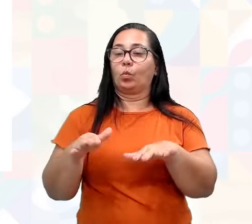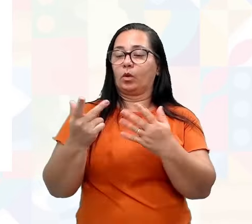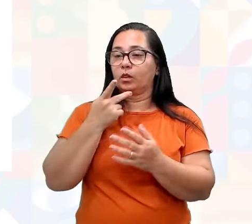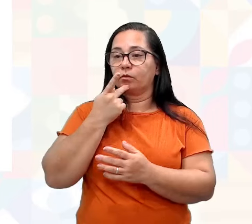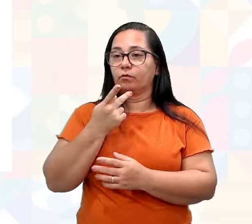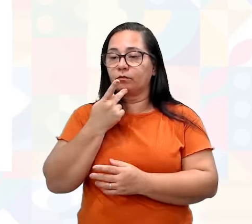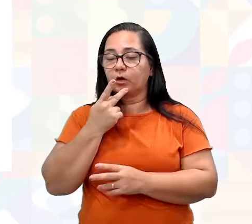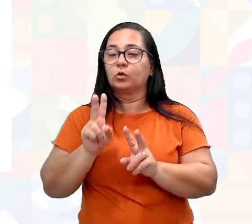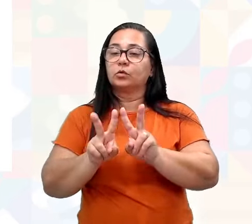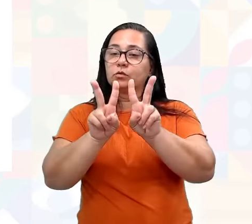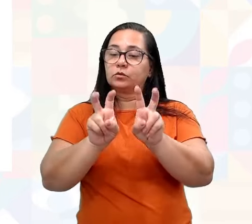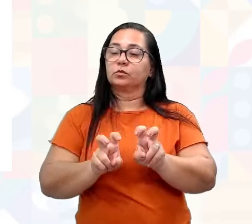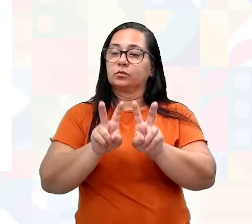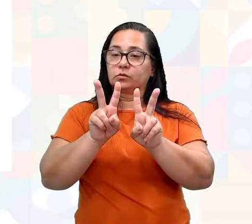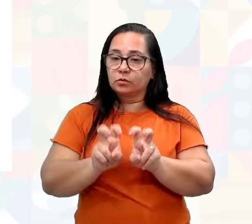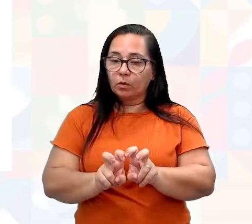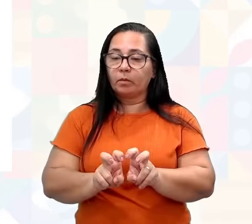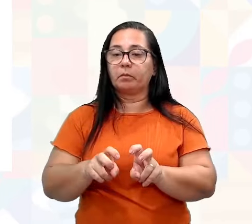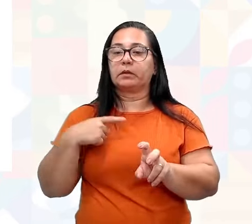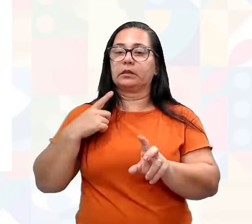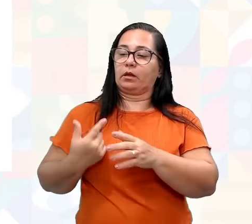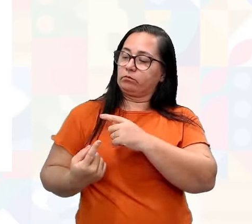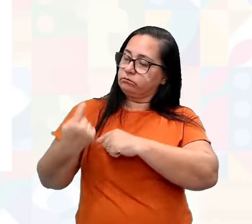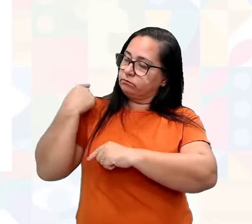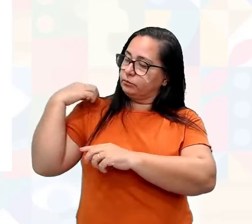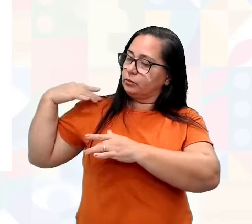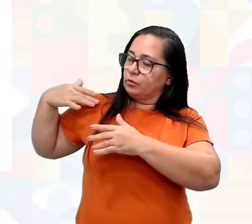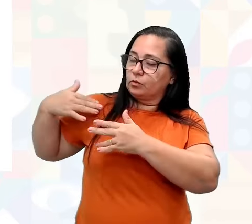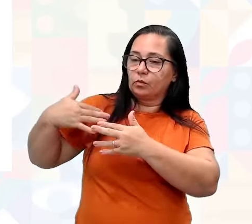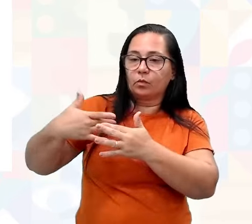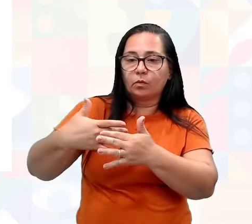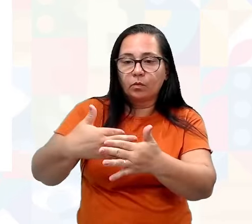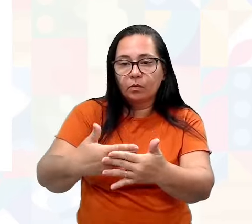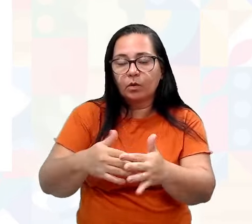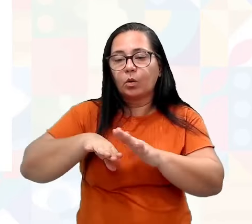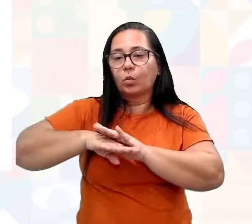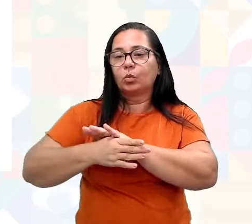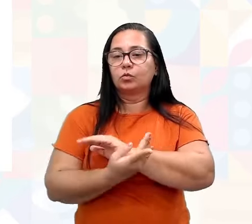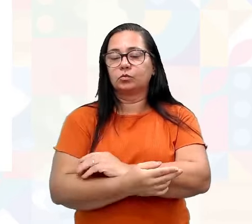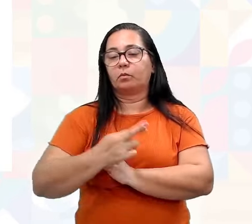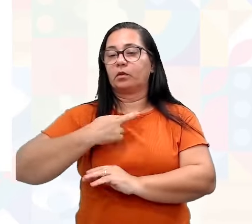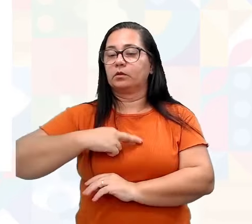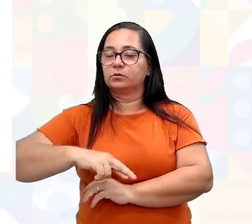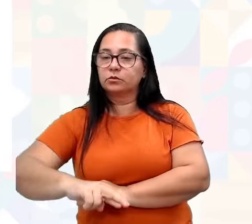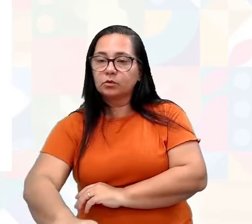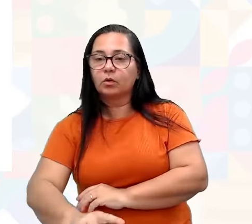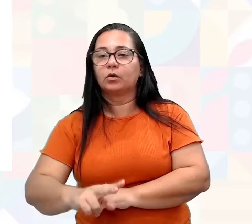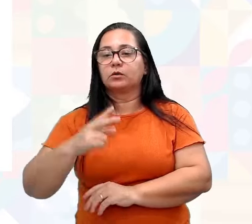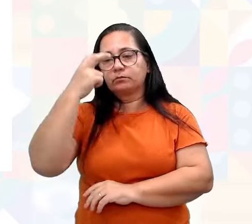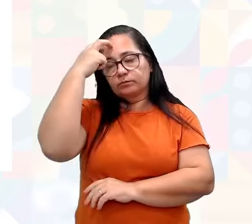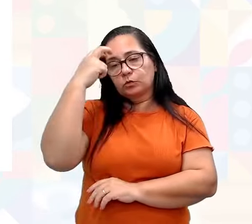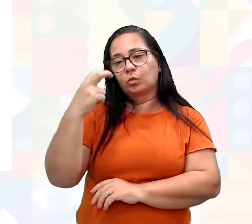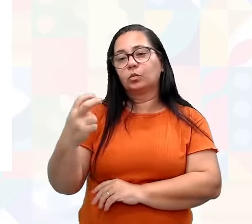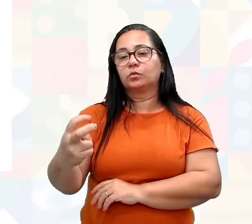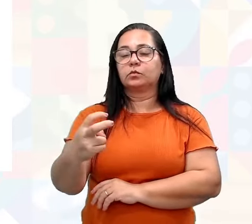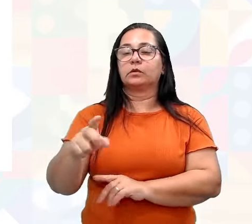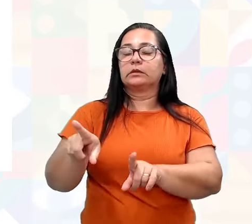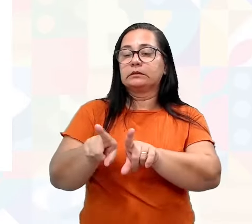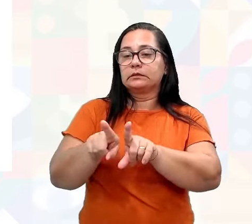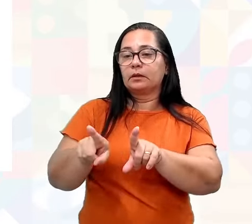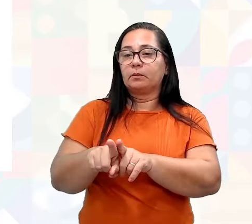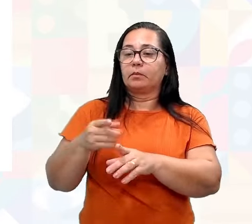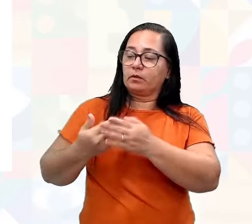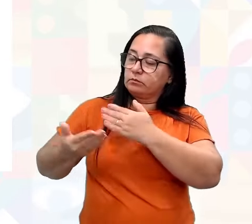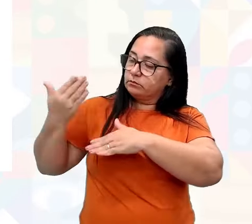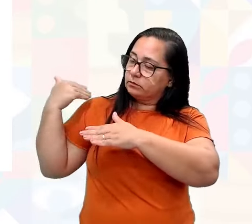a gente fala aqui sobre essas raízes profundas, são justamente esses costumes religiosos, essas partes culturais que vêm de seus